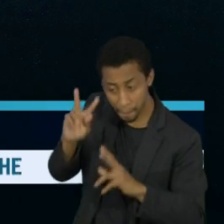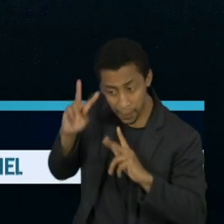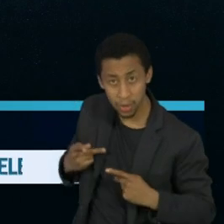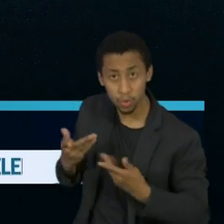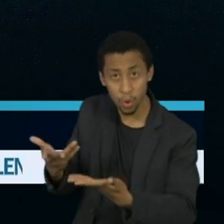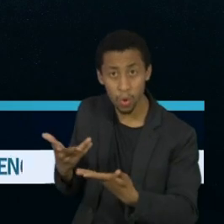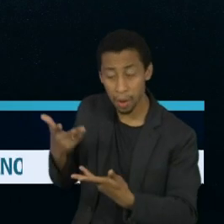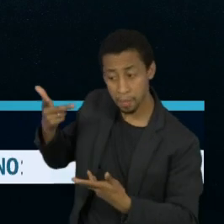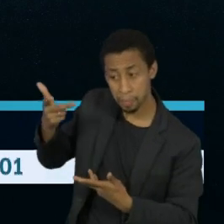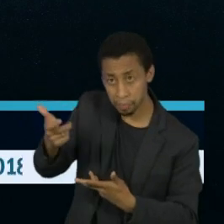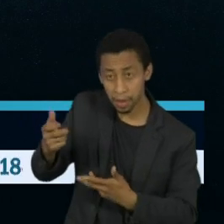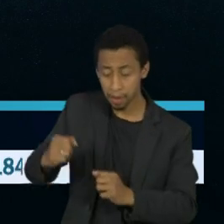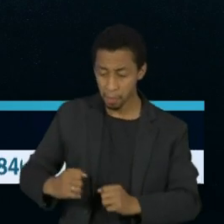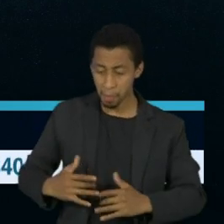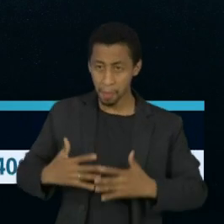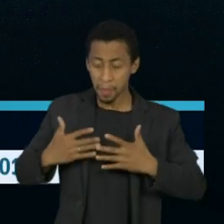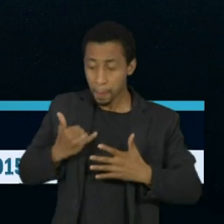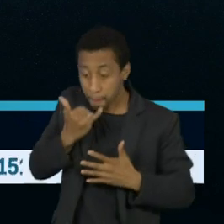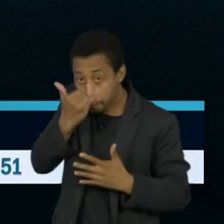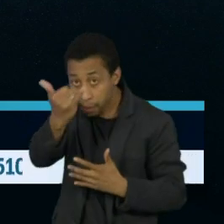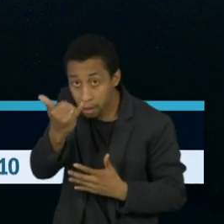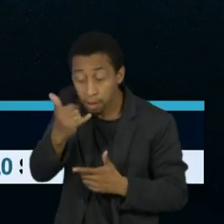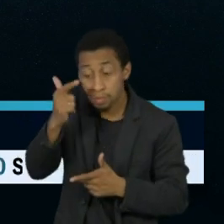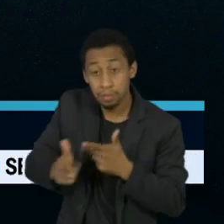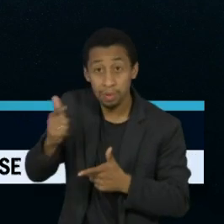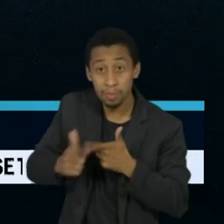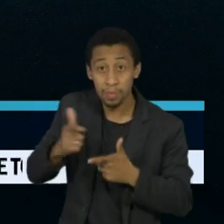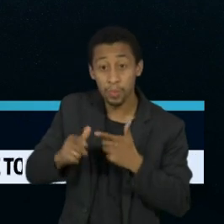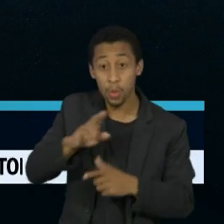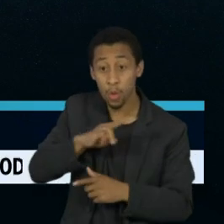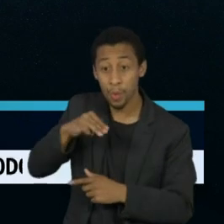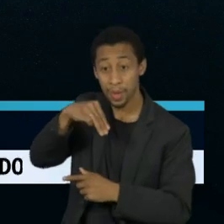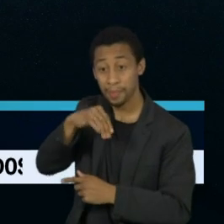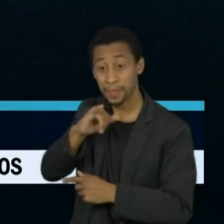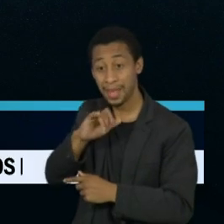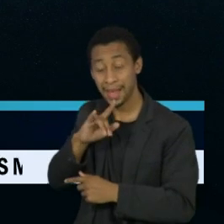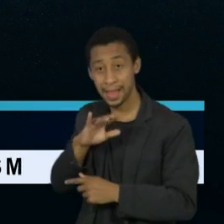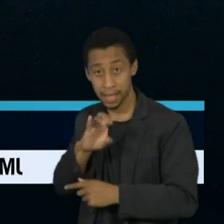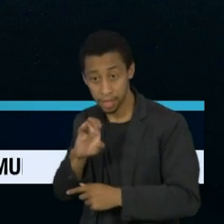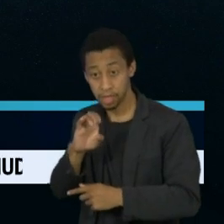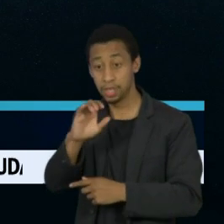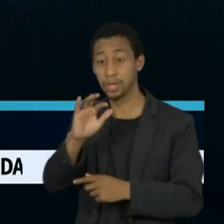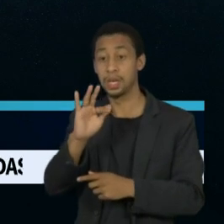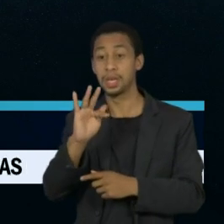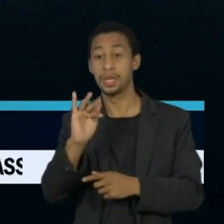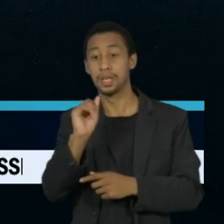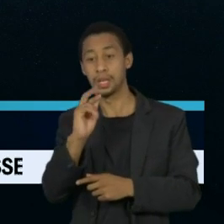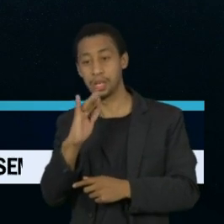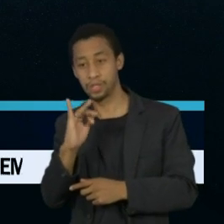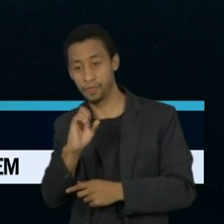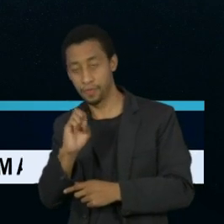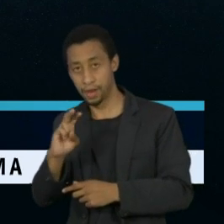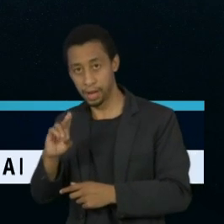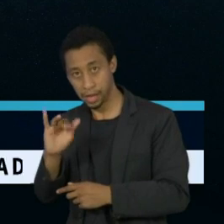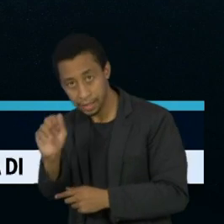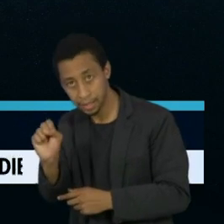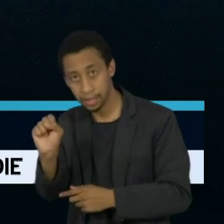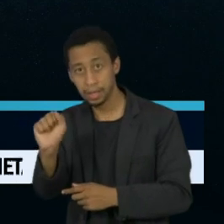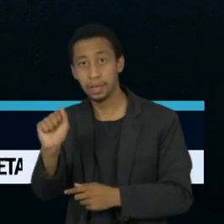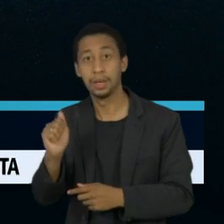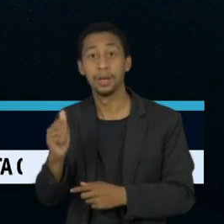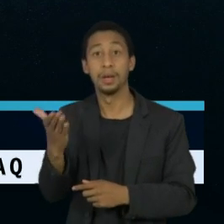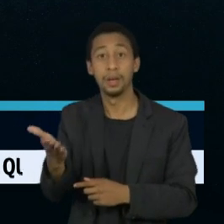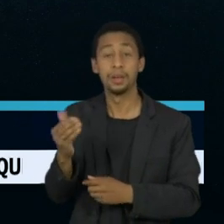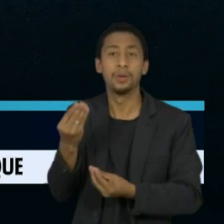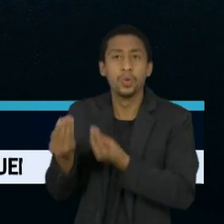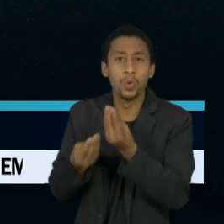apresentou uma forma clínica da chamada mielite transversa, que é uma manifestação neurológica que pode, eventualmente, sim,